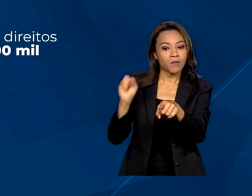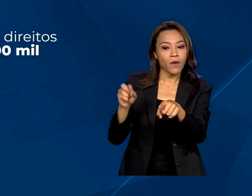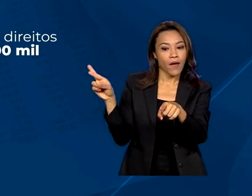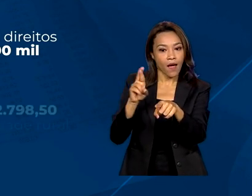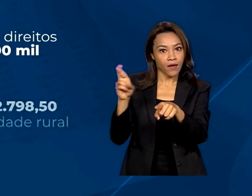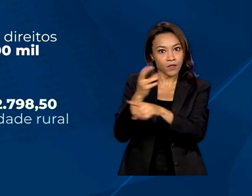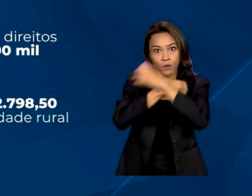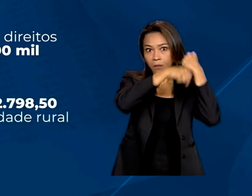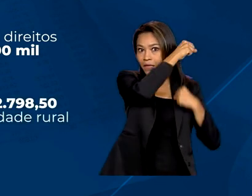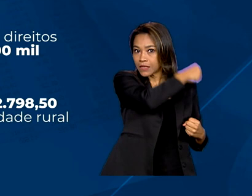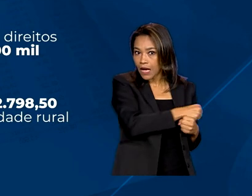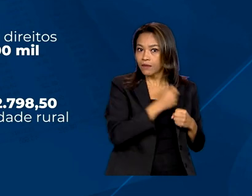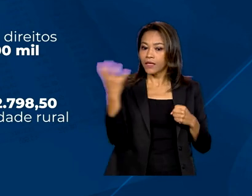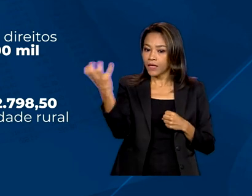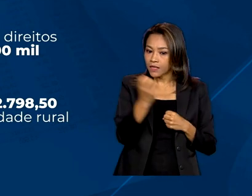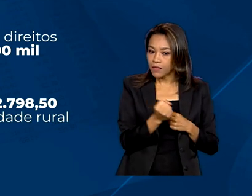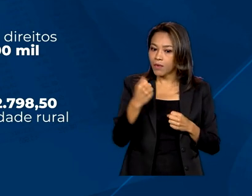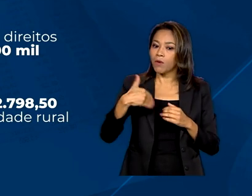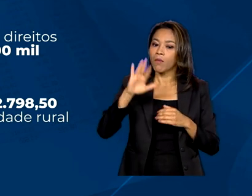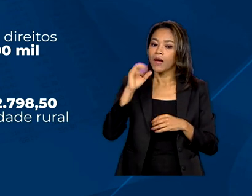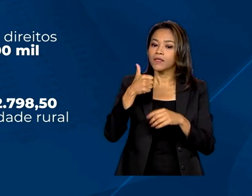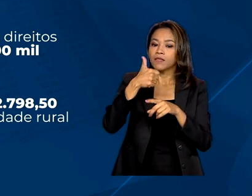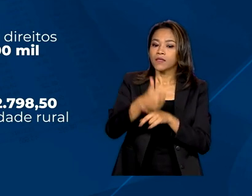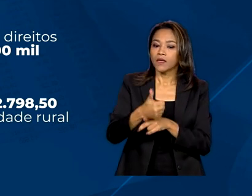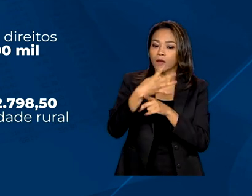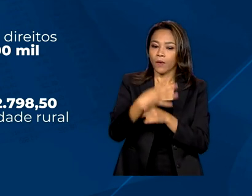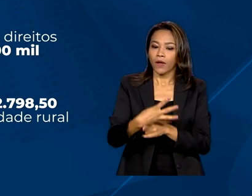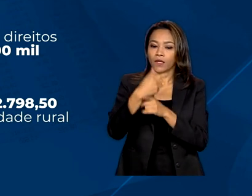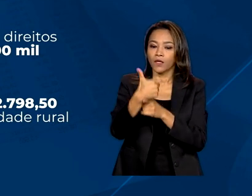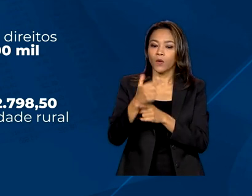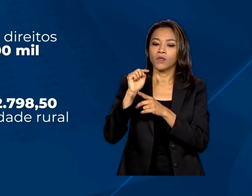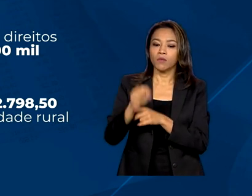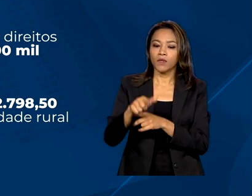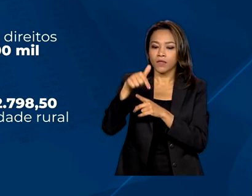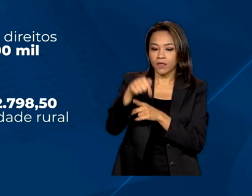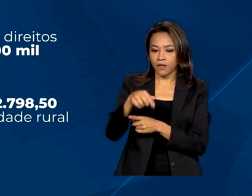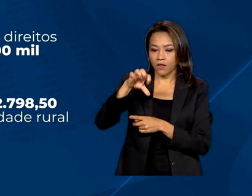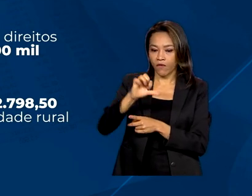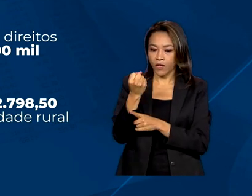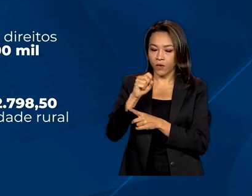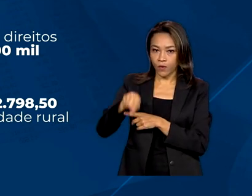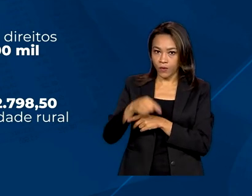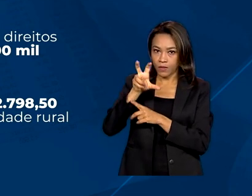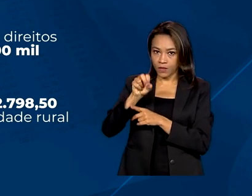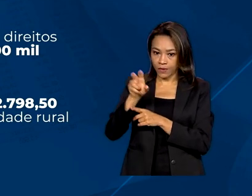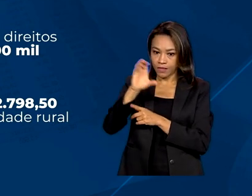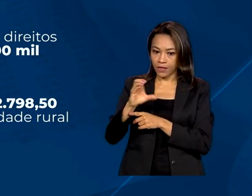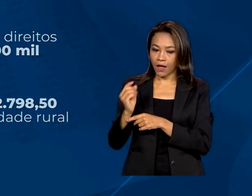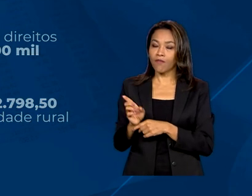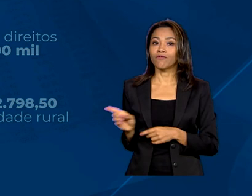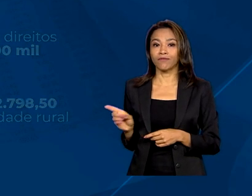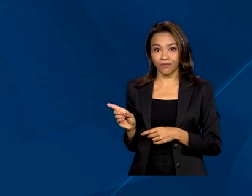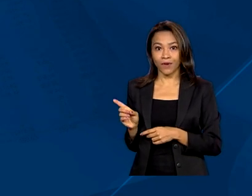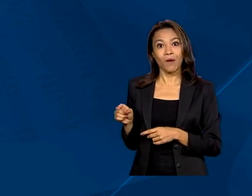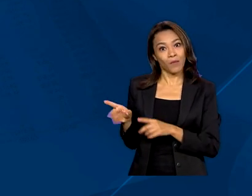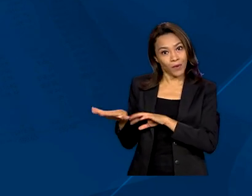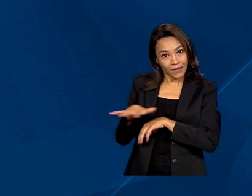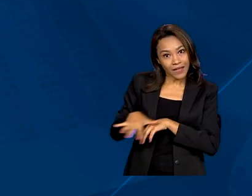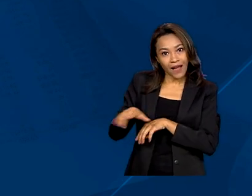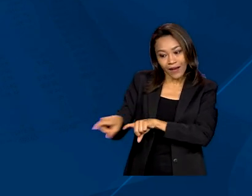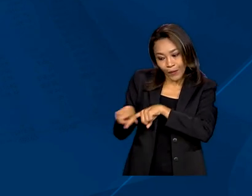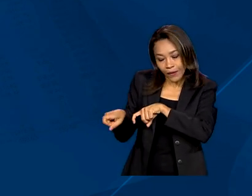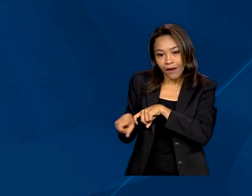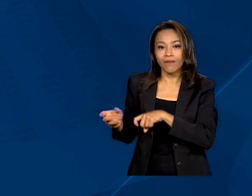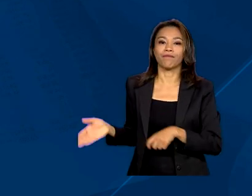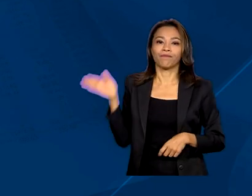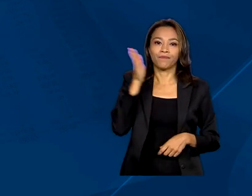e recebeu mais de R 142.798,50 por atividade rural. A